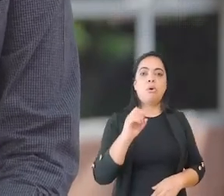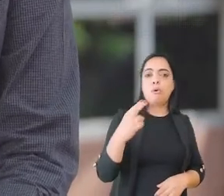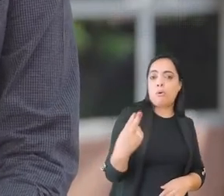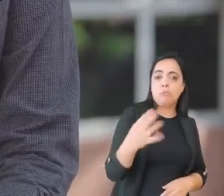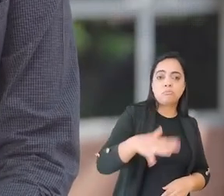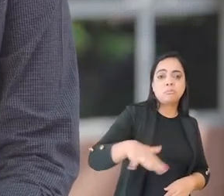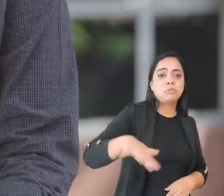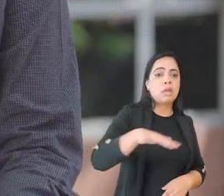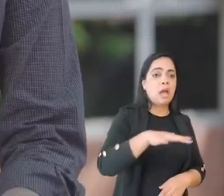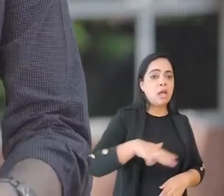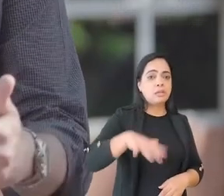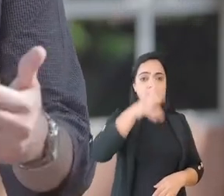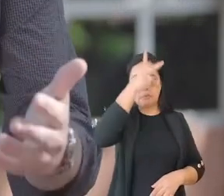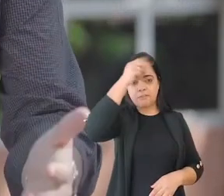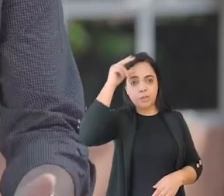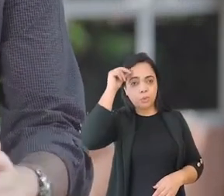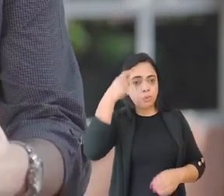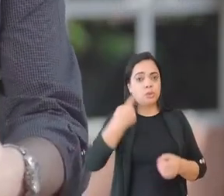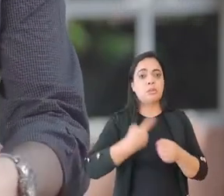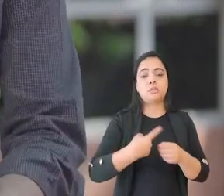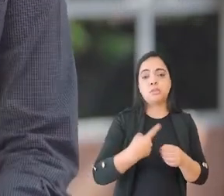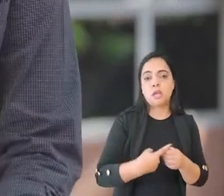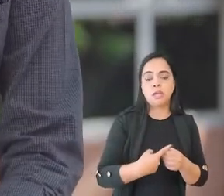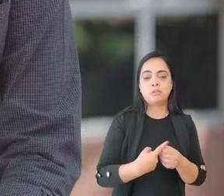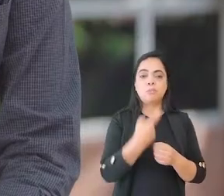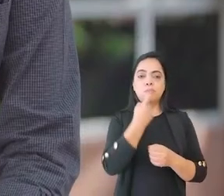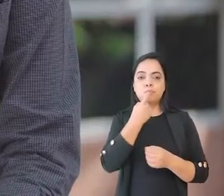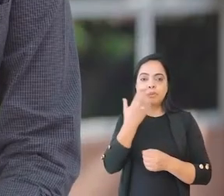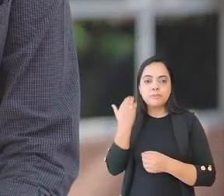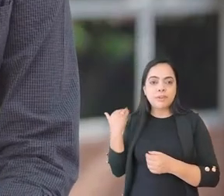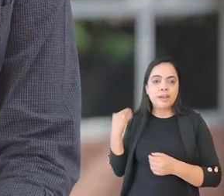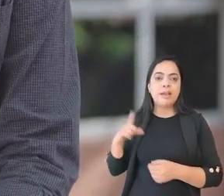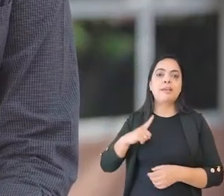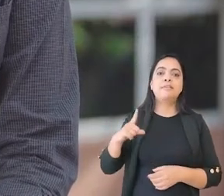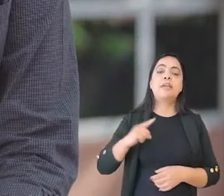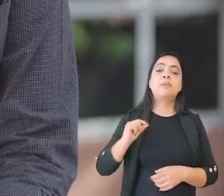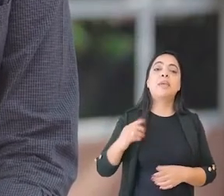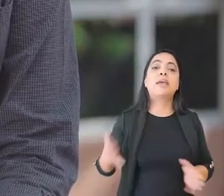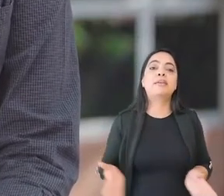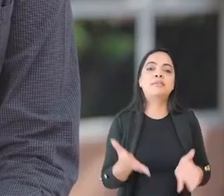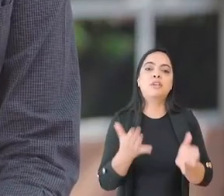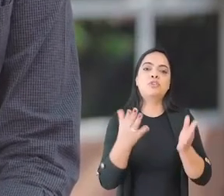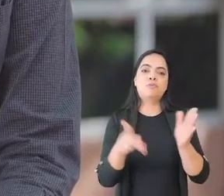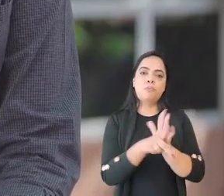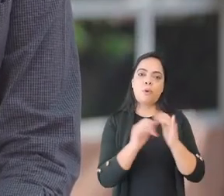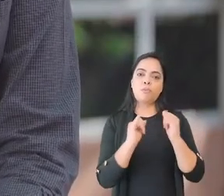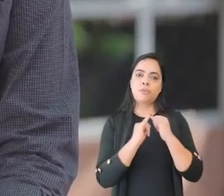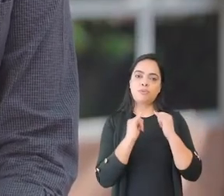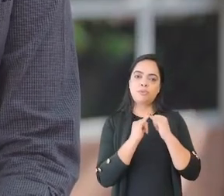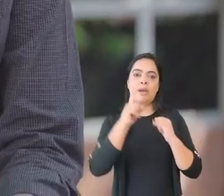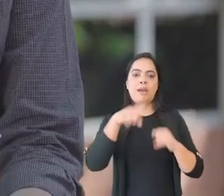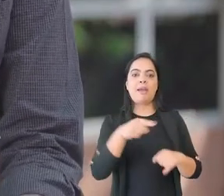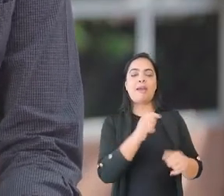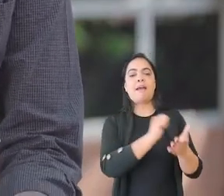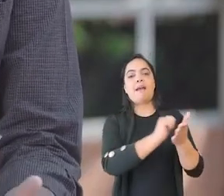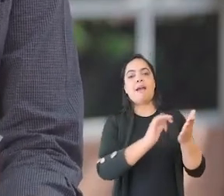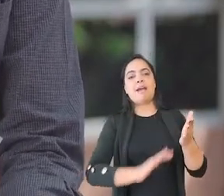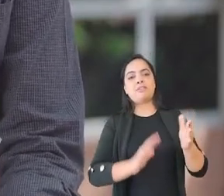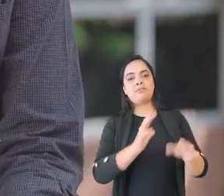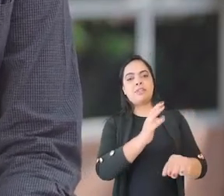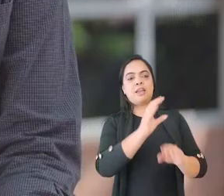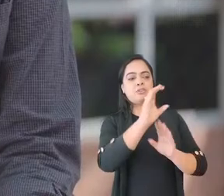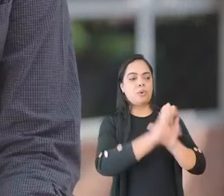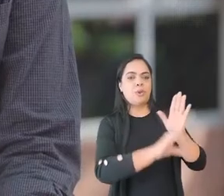da cidade, ONGs. E além disso, agora, mais recentemente, nós temos um novo grande incentivo institucional, que são as atividades